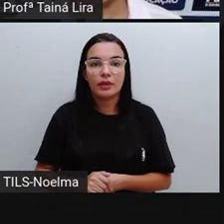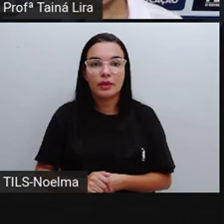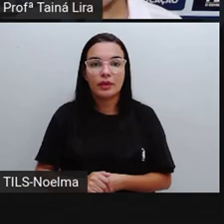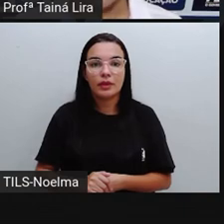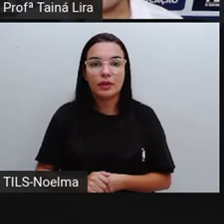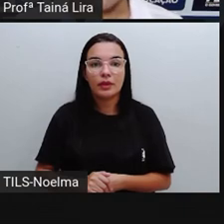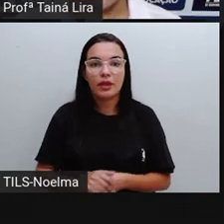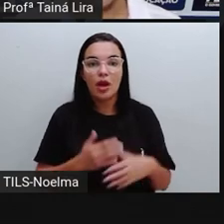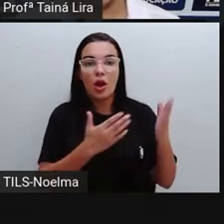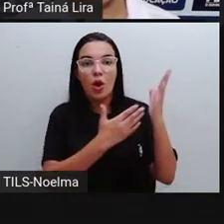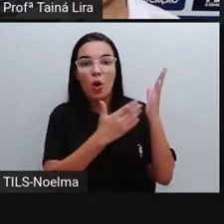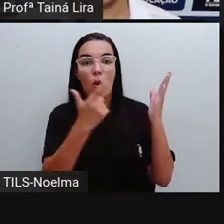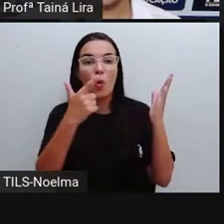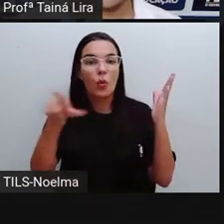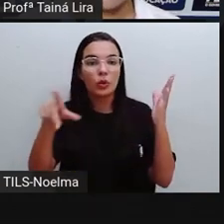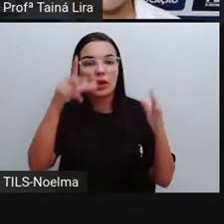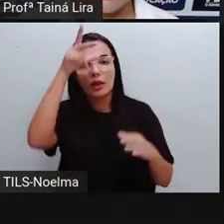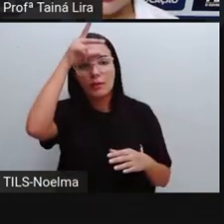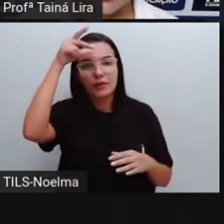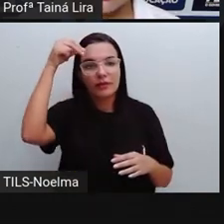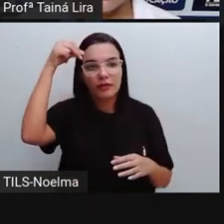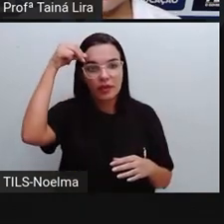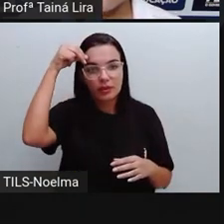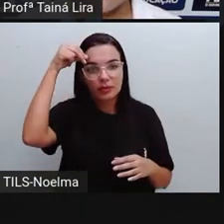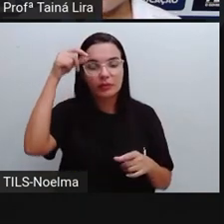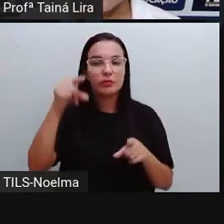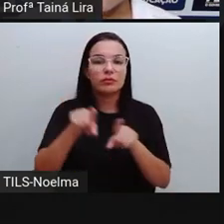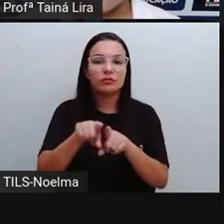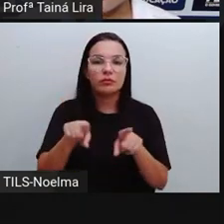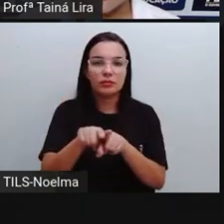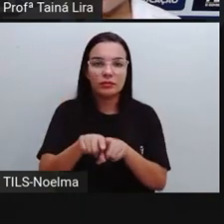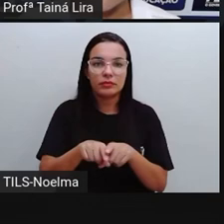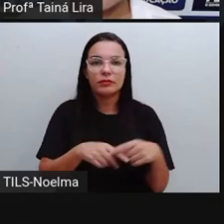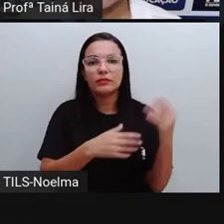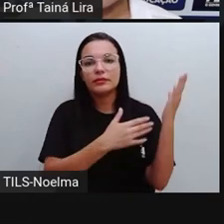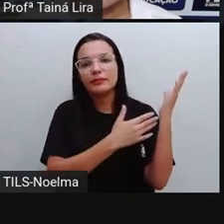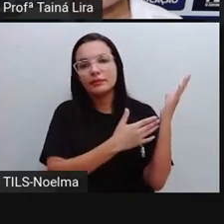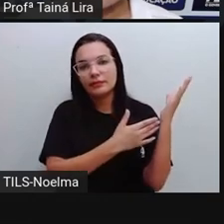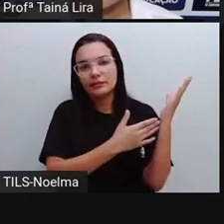Newton da Costa Falcão, que foi prefeito entre 1971 e 1973.